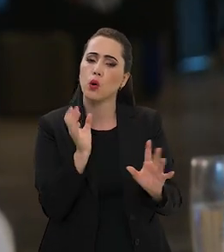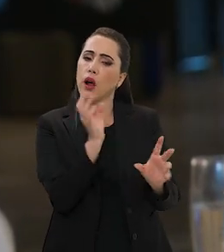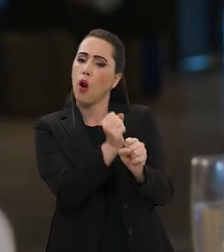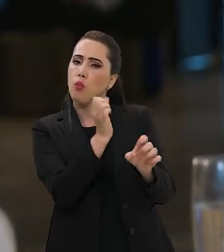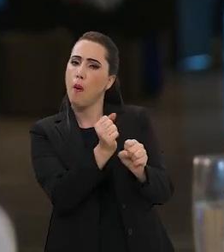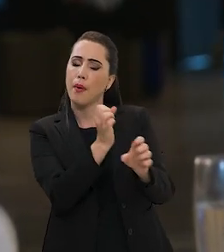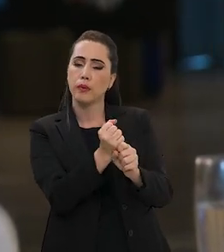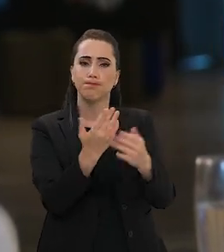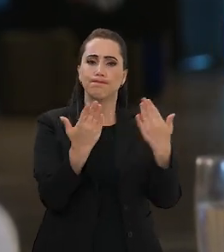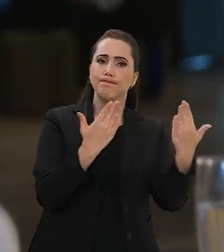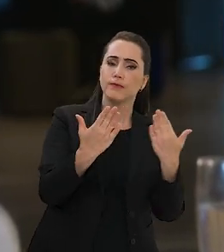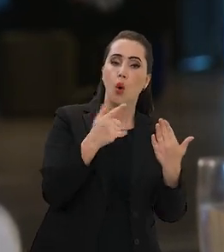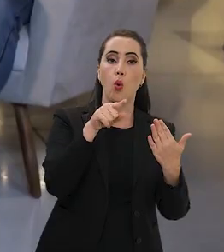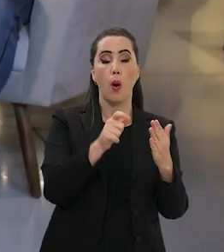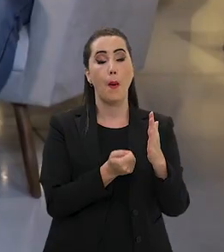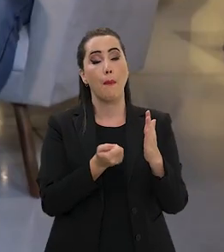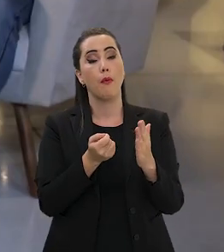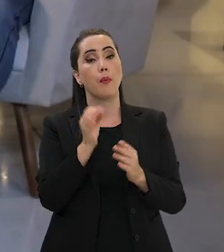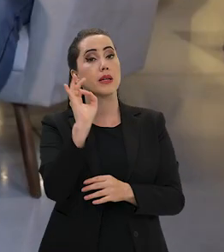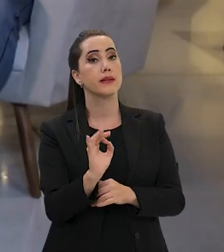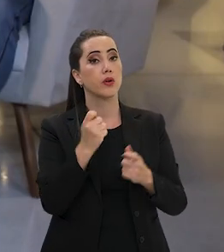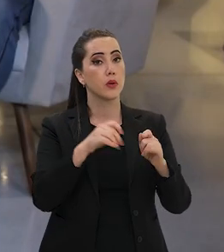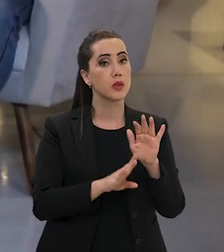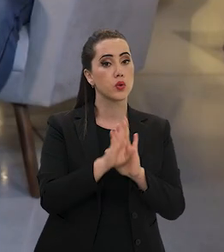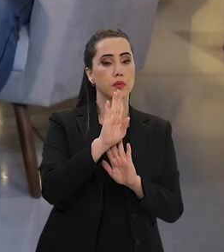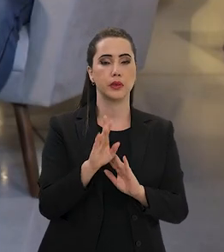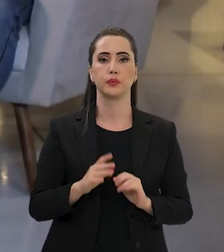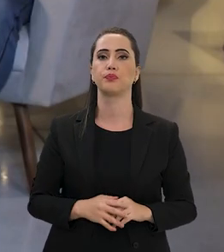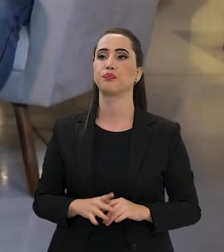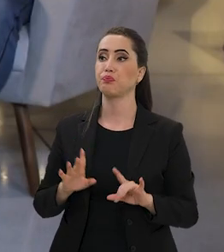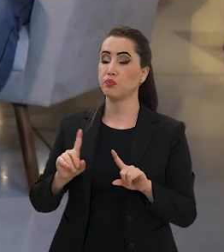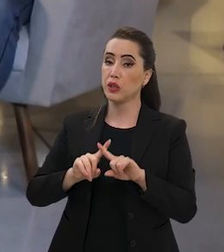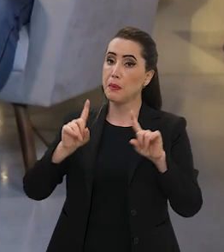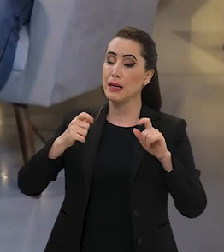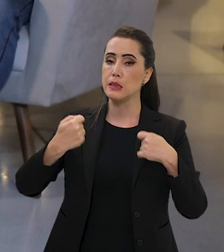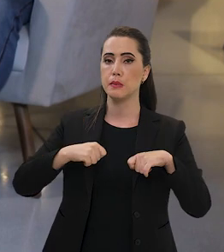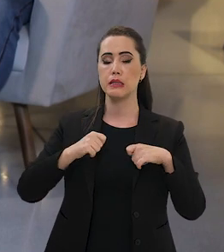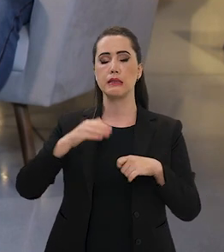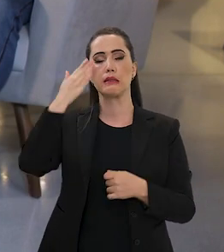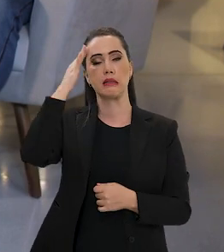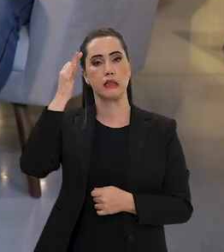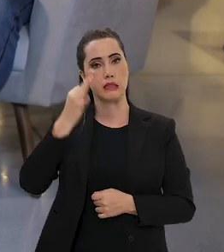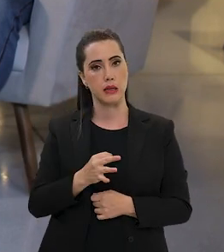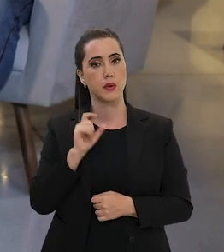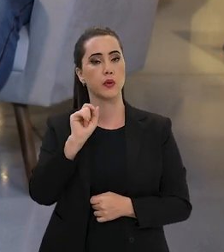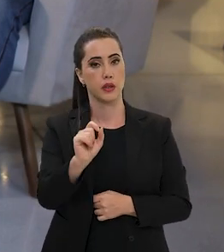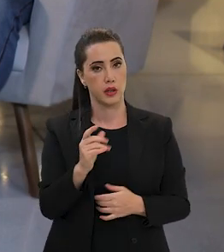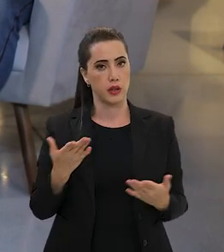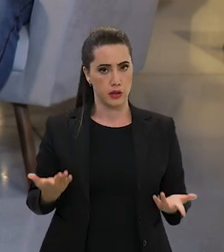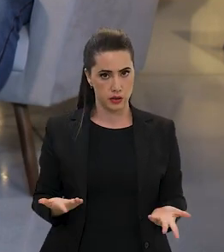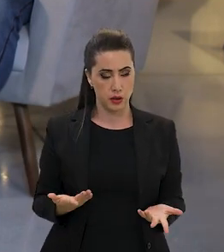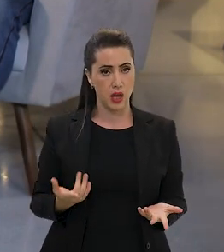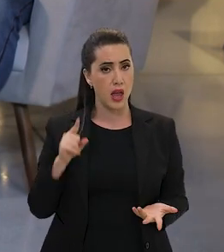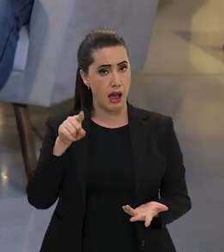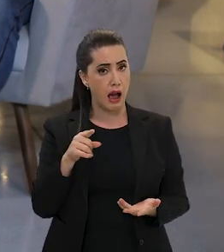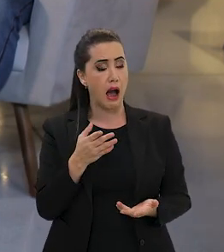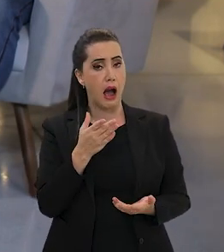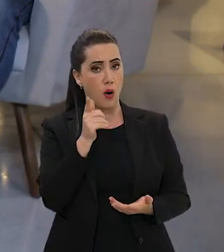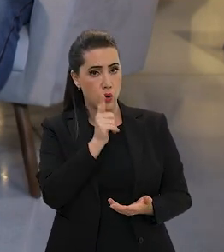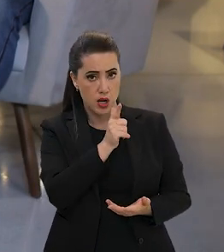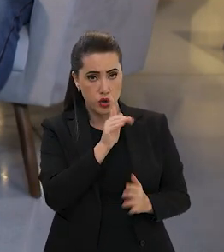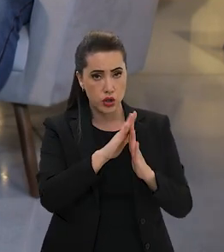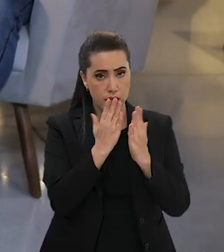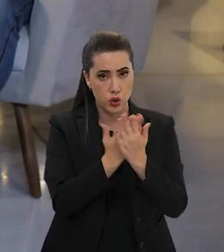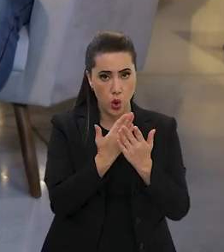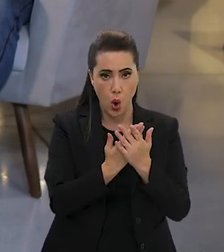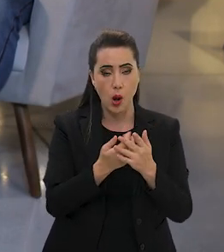cálculos, ver se cabe no orçamento, qual é essa parcela. Agora, uma coisa é fundamental a gente compreender, né? De fato, a alimentação escolar é um regime